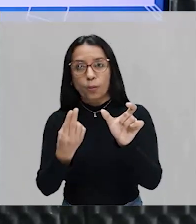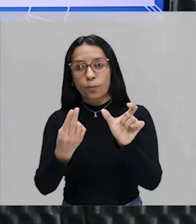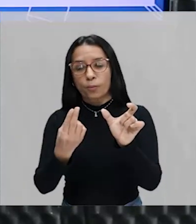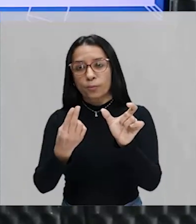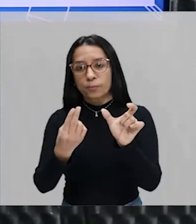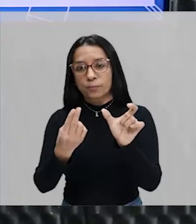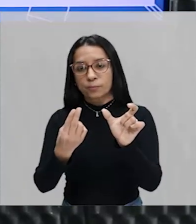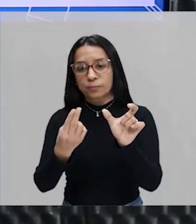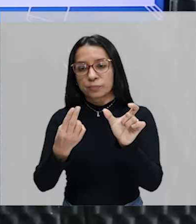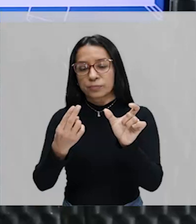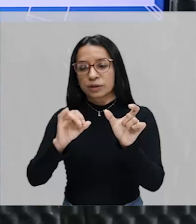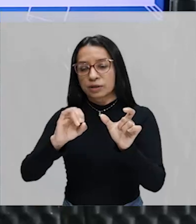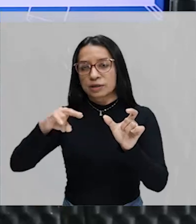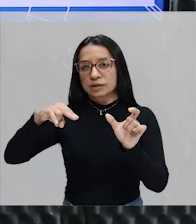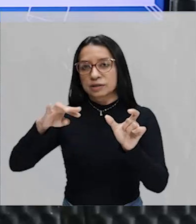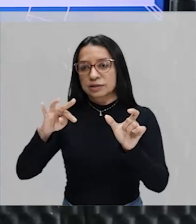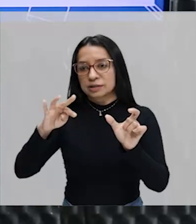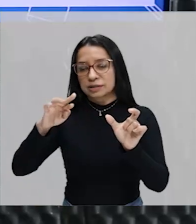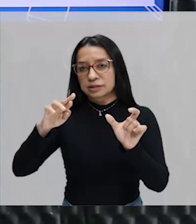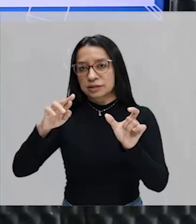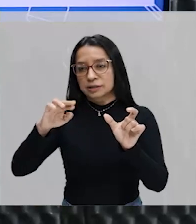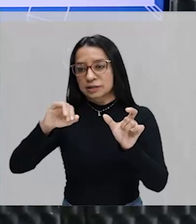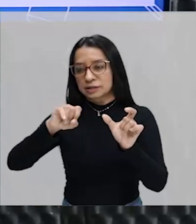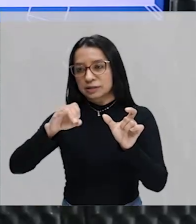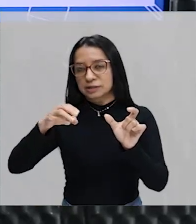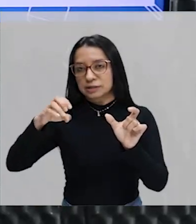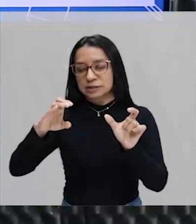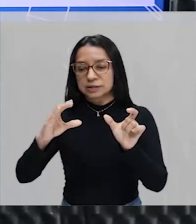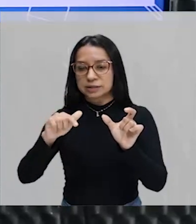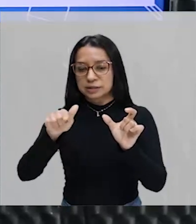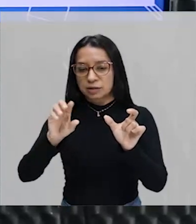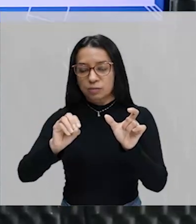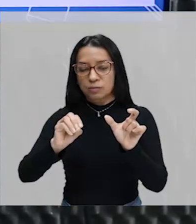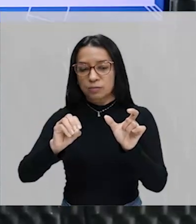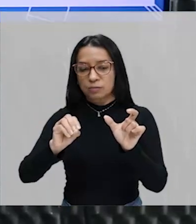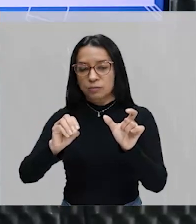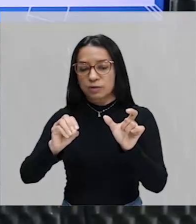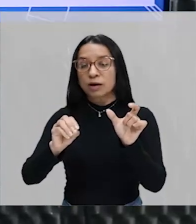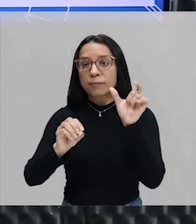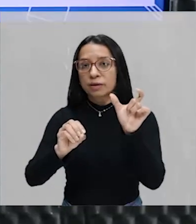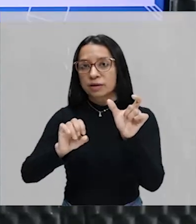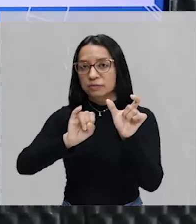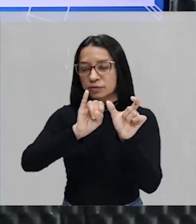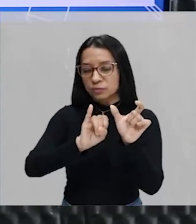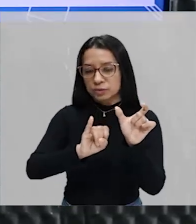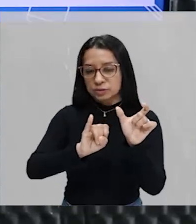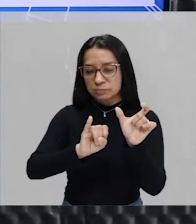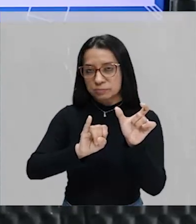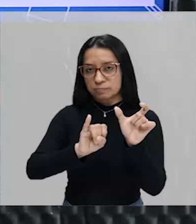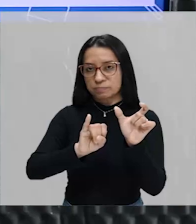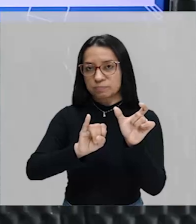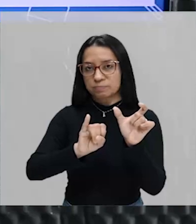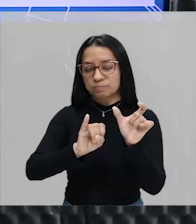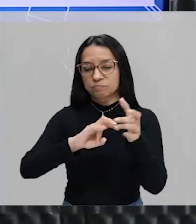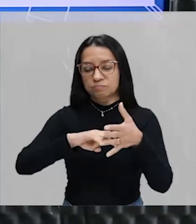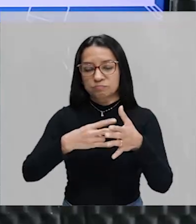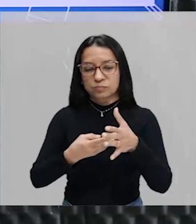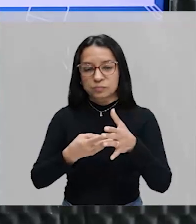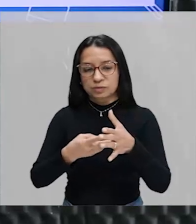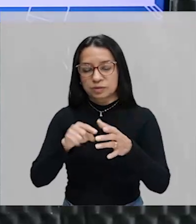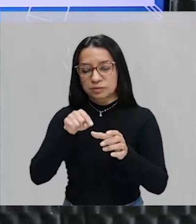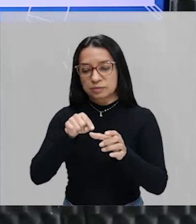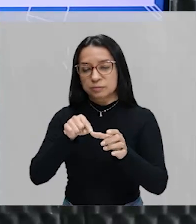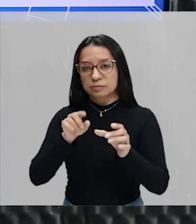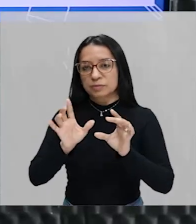interseção, a palavrinha associada é o I. Então, nesse caso aqui, esse elemento que faz parte da